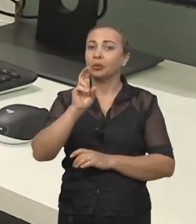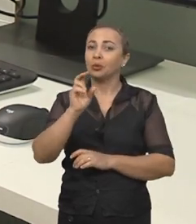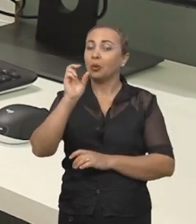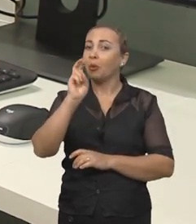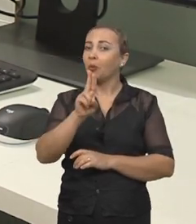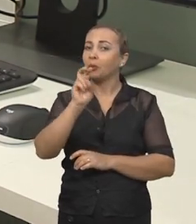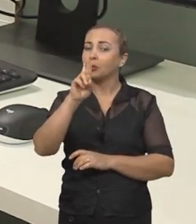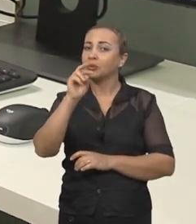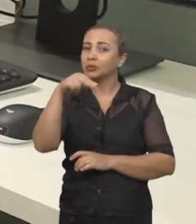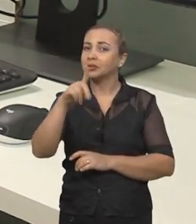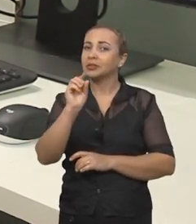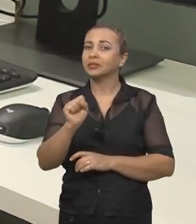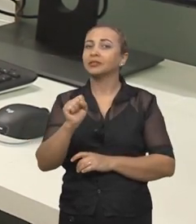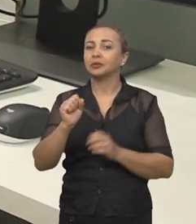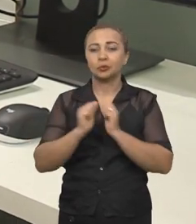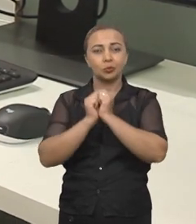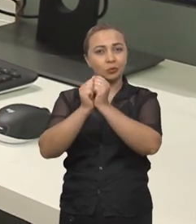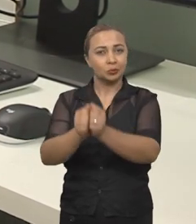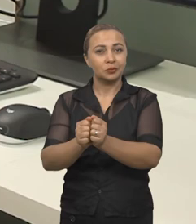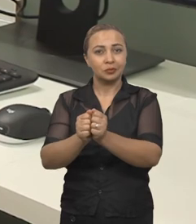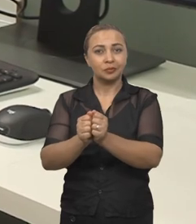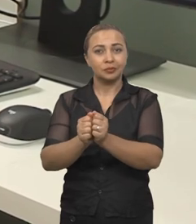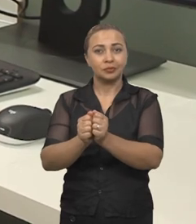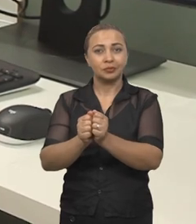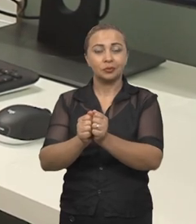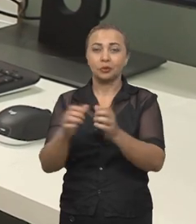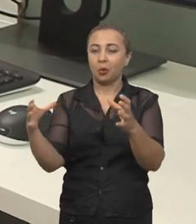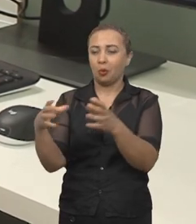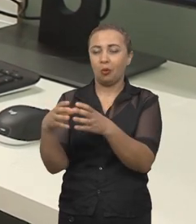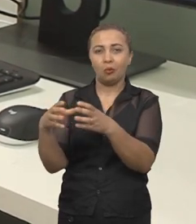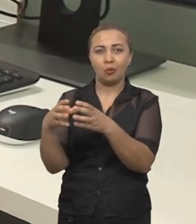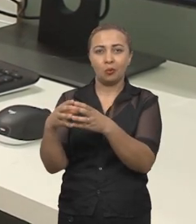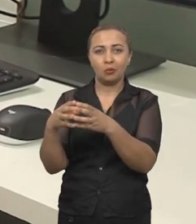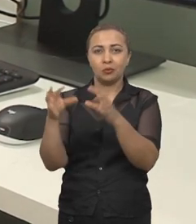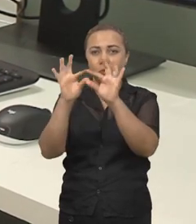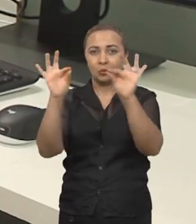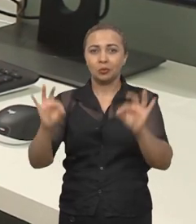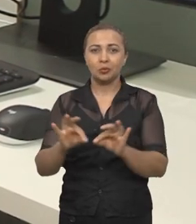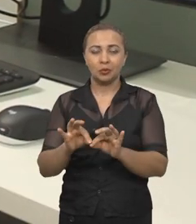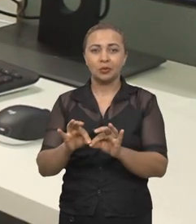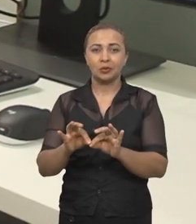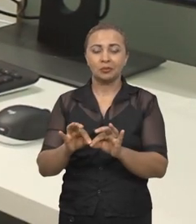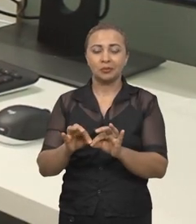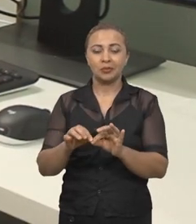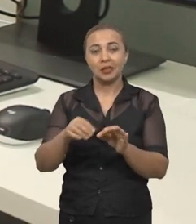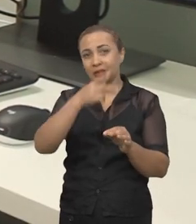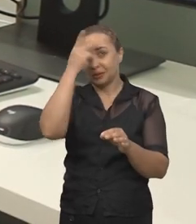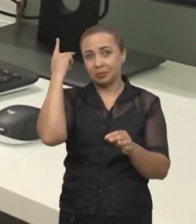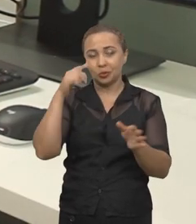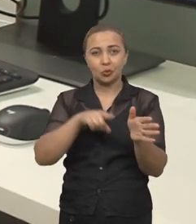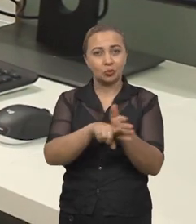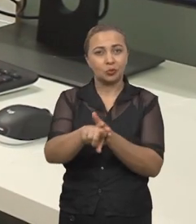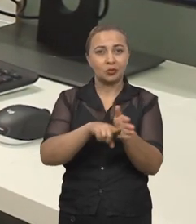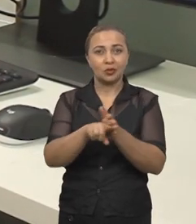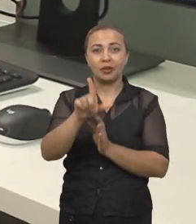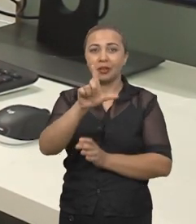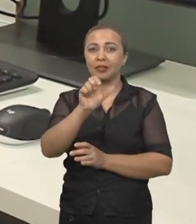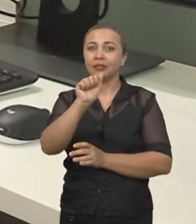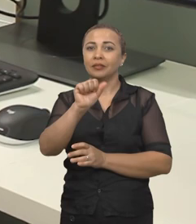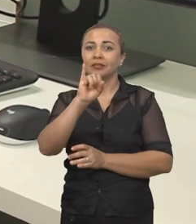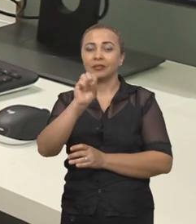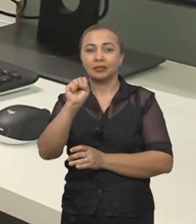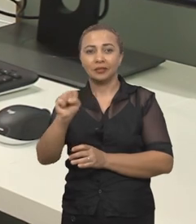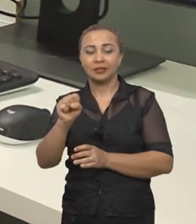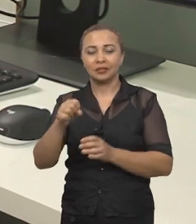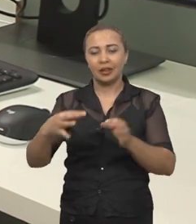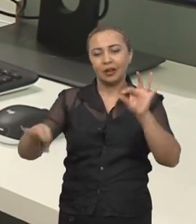parceria com o NUTES, juntamente com a nossa equipe de pesquisadores aqui do LAISO Laboratório